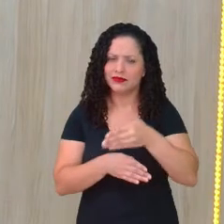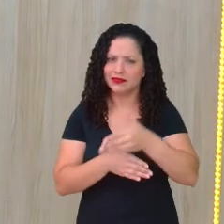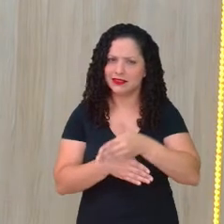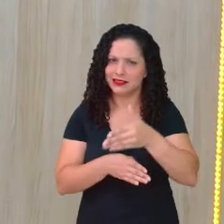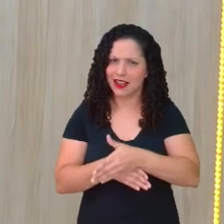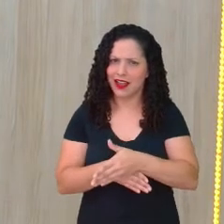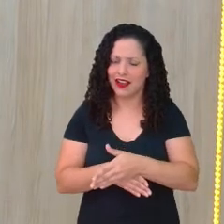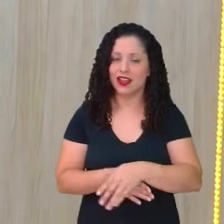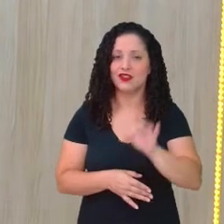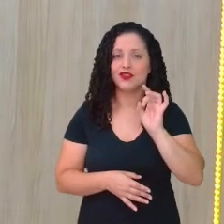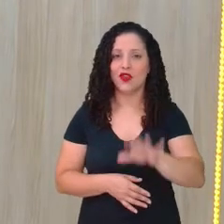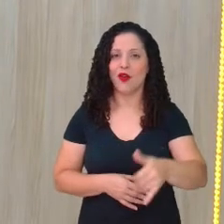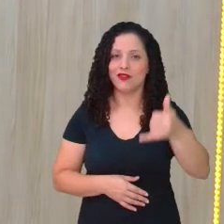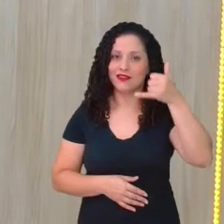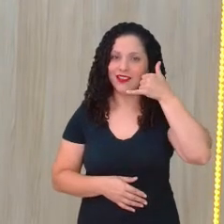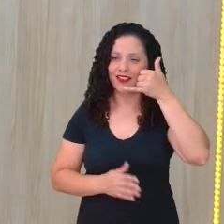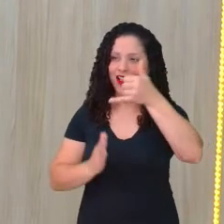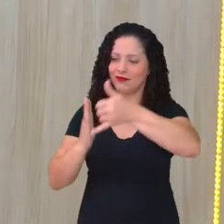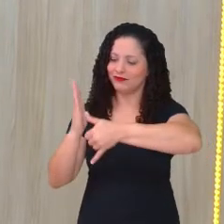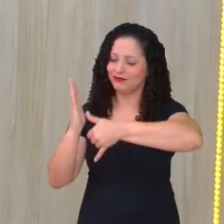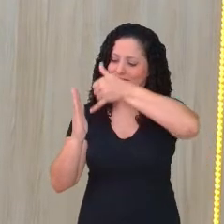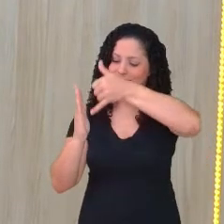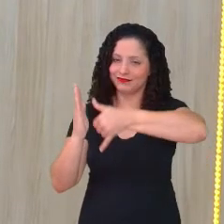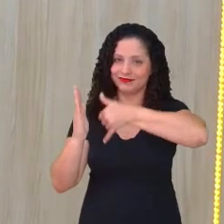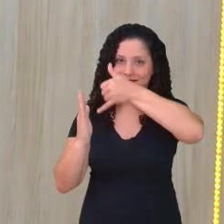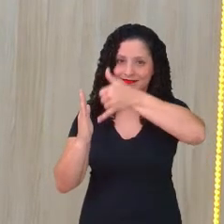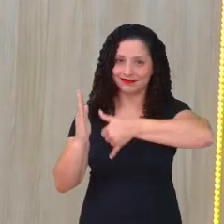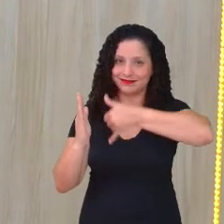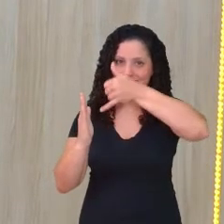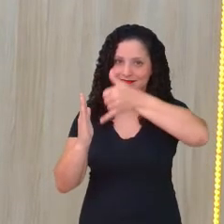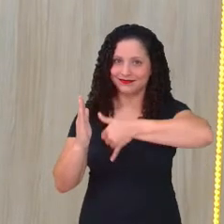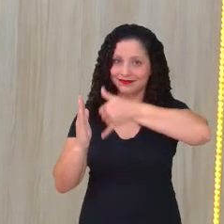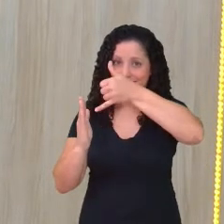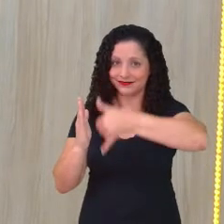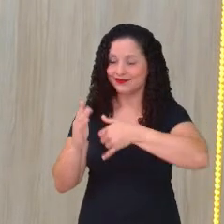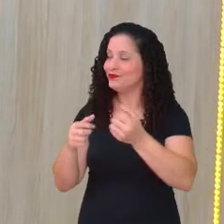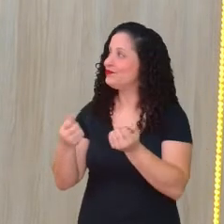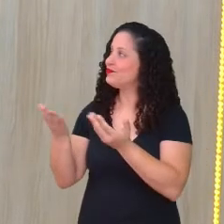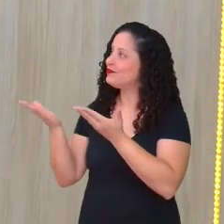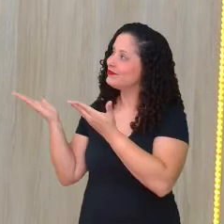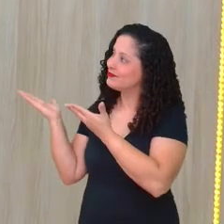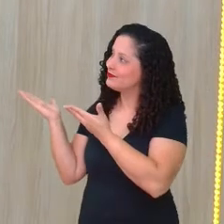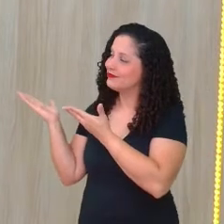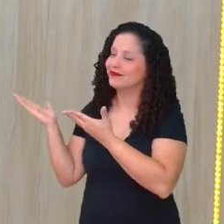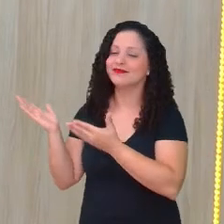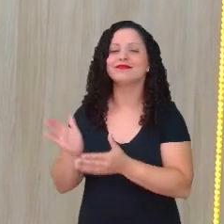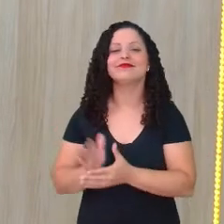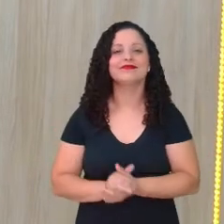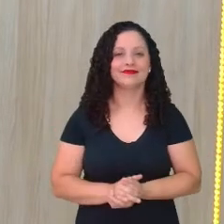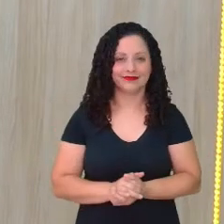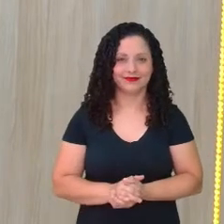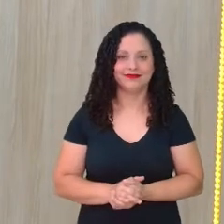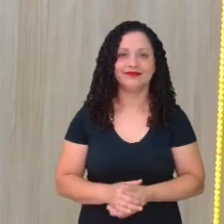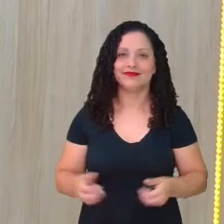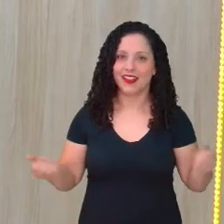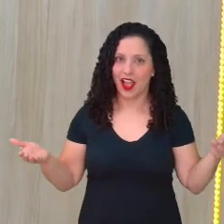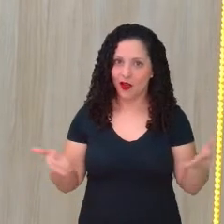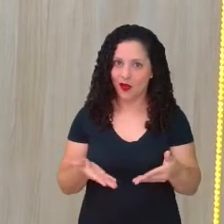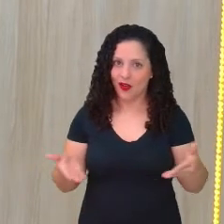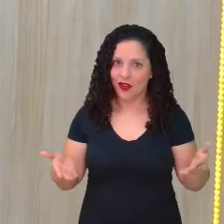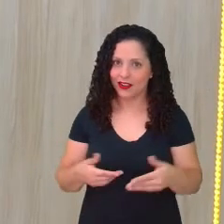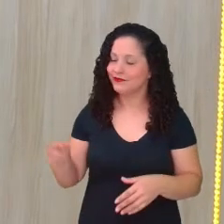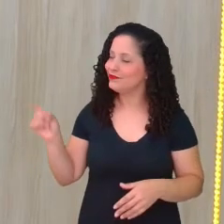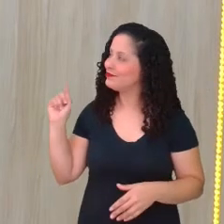é? Aponta a tela do seu celular aí para os QR Codes que aparecem na tela. Não é? Cleito vai estar